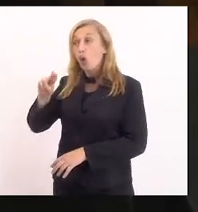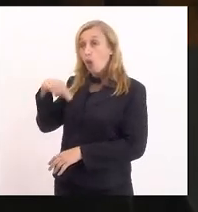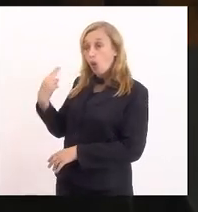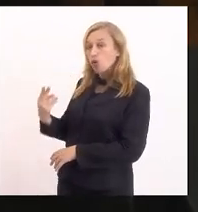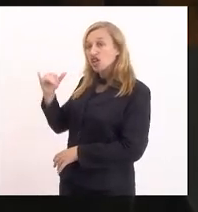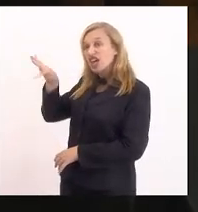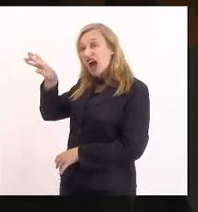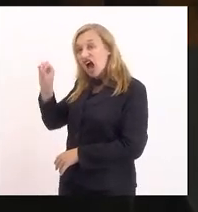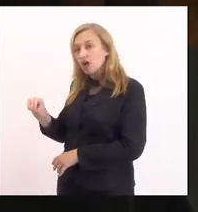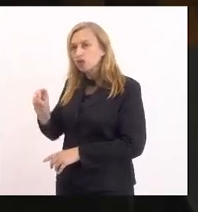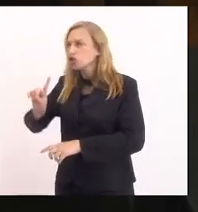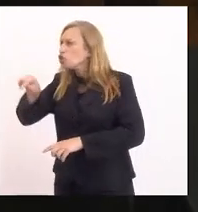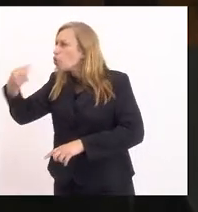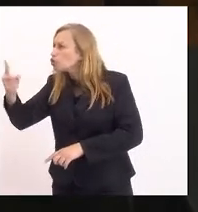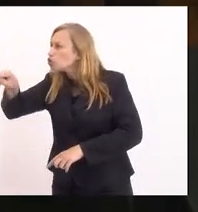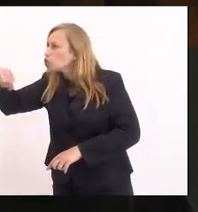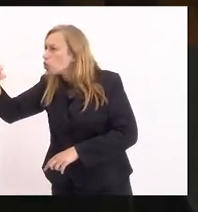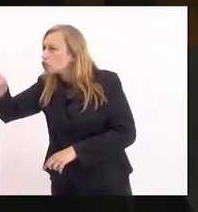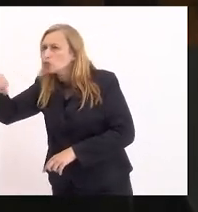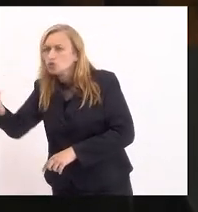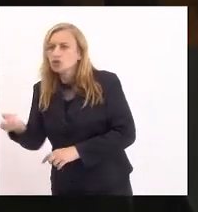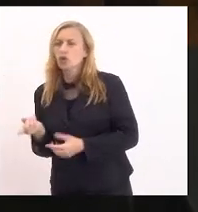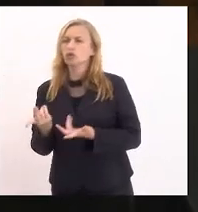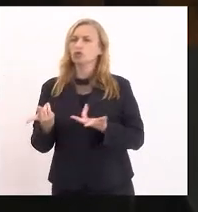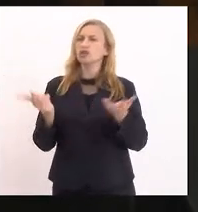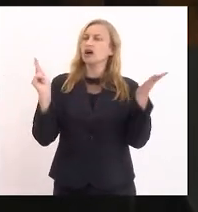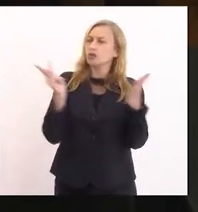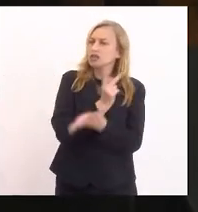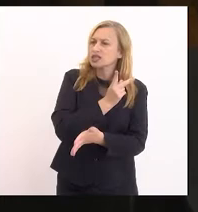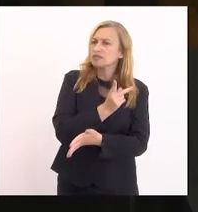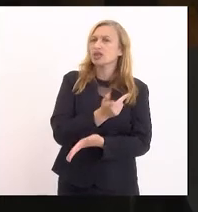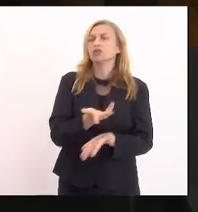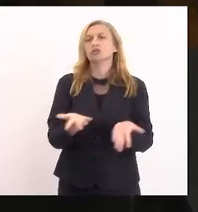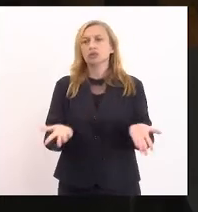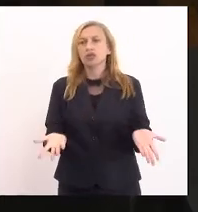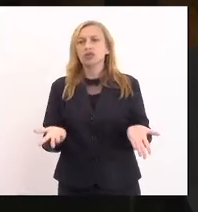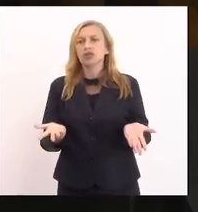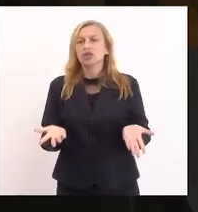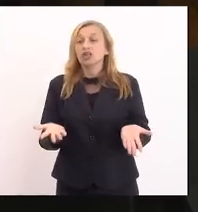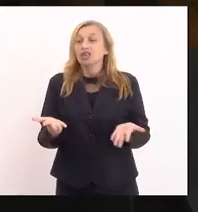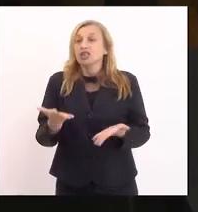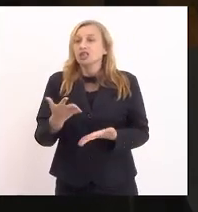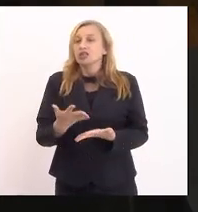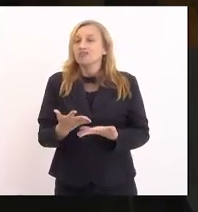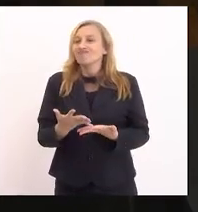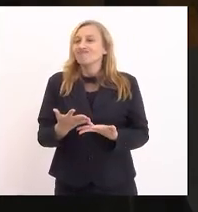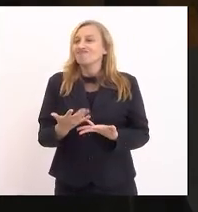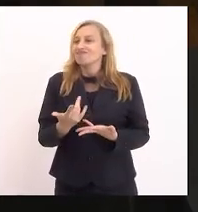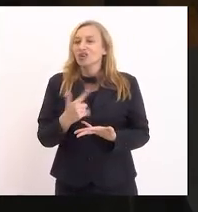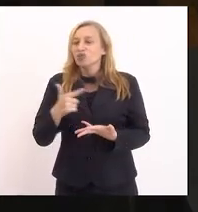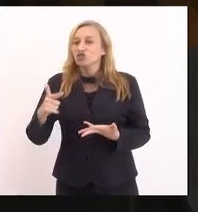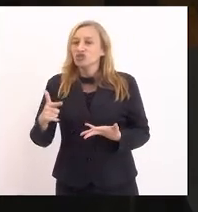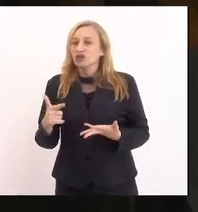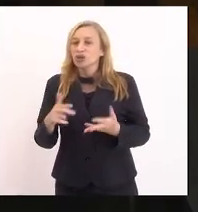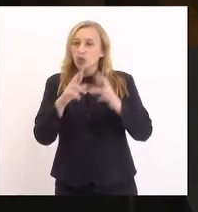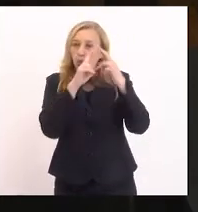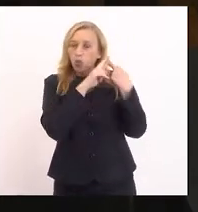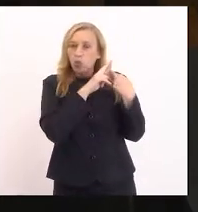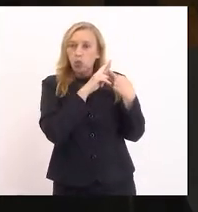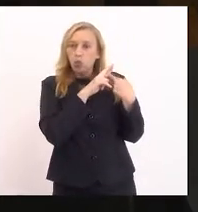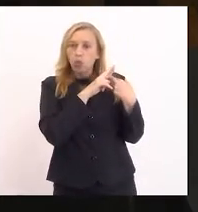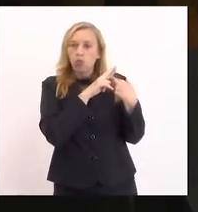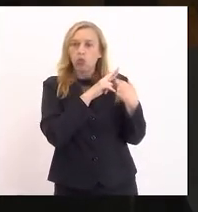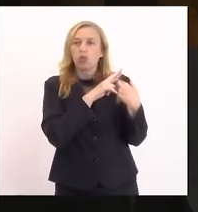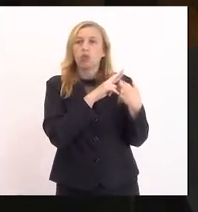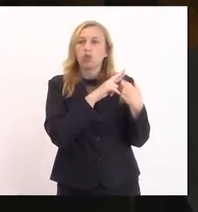caso Iago, em tantos outros casos que não tiveram a visibilidade midiática que esses casos têm tido.